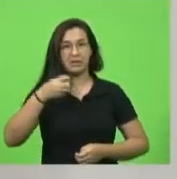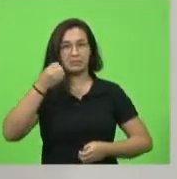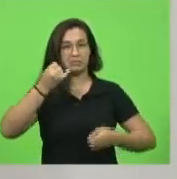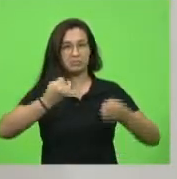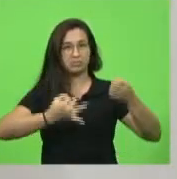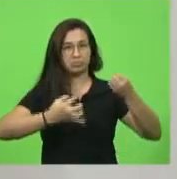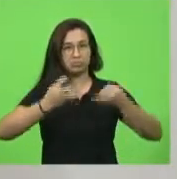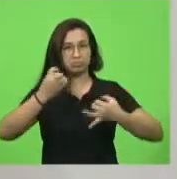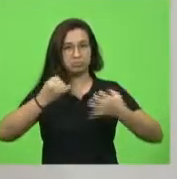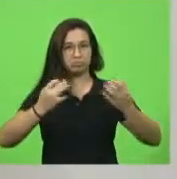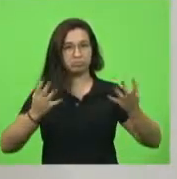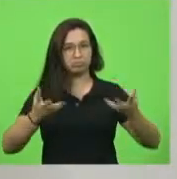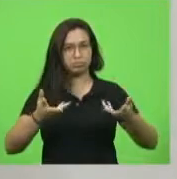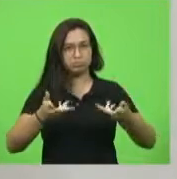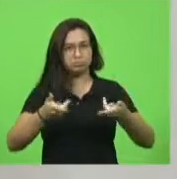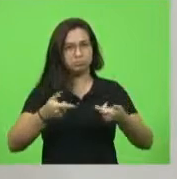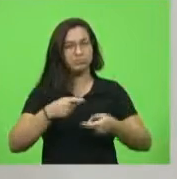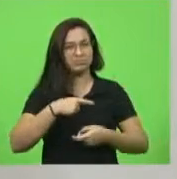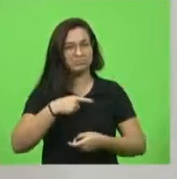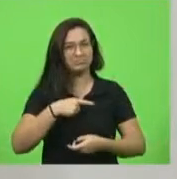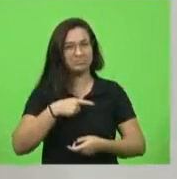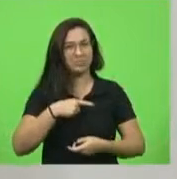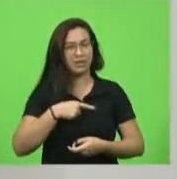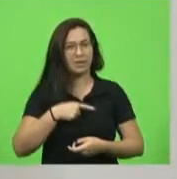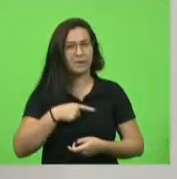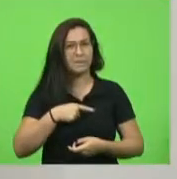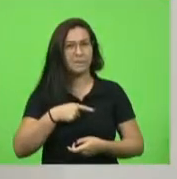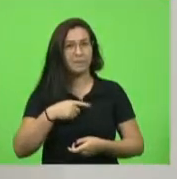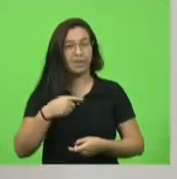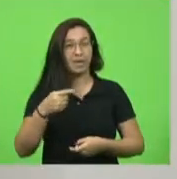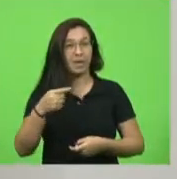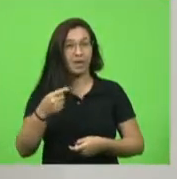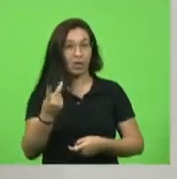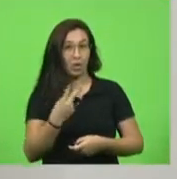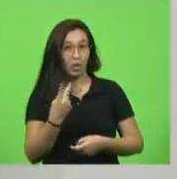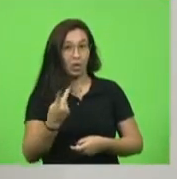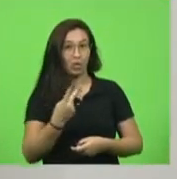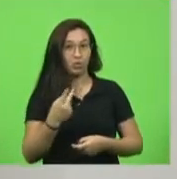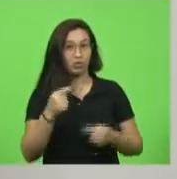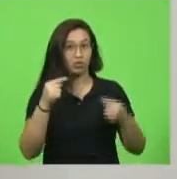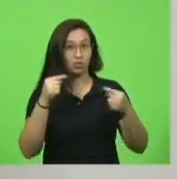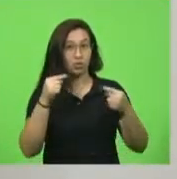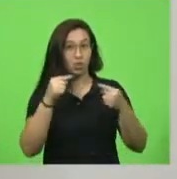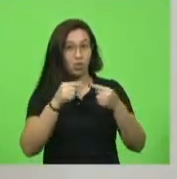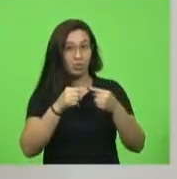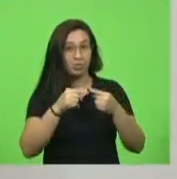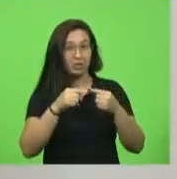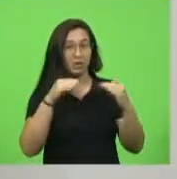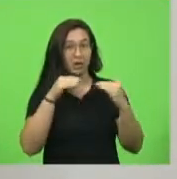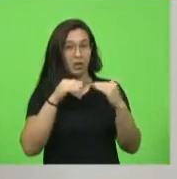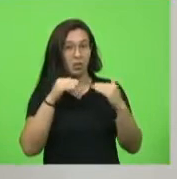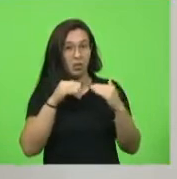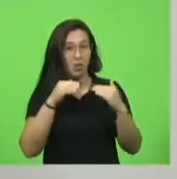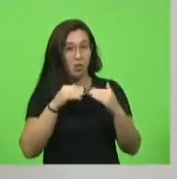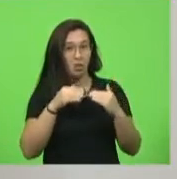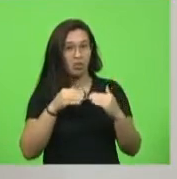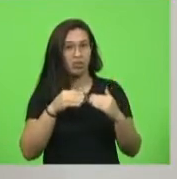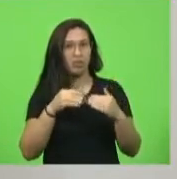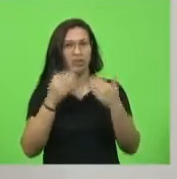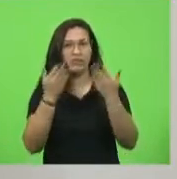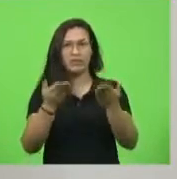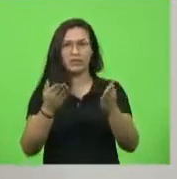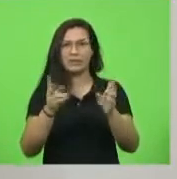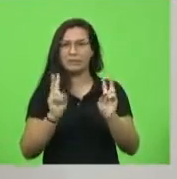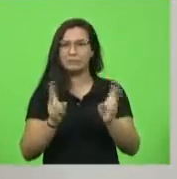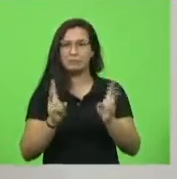Kennedy, né? Embora nem sempre sejamos partícipes da mesma opinião, vossa excelência e sempre